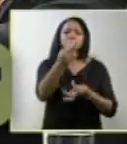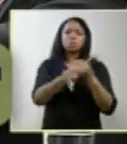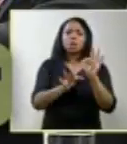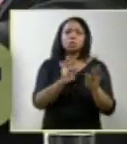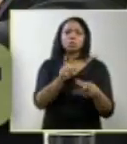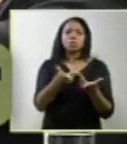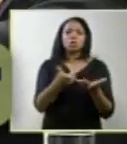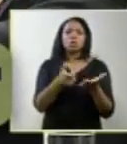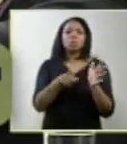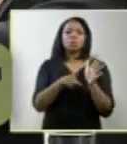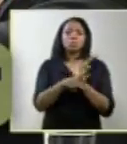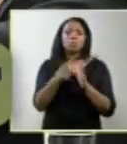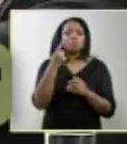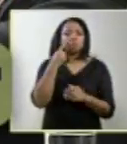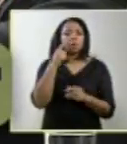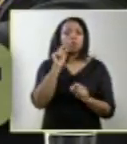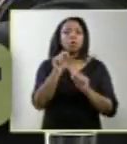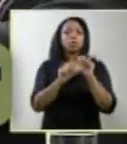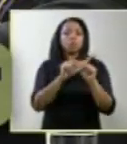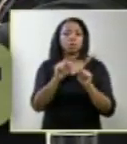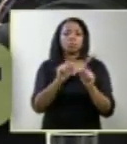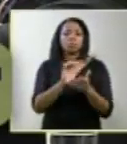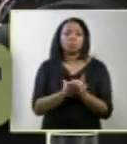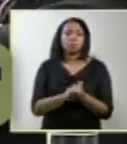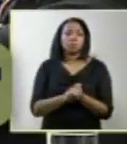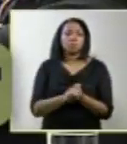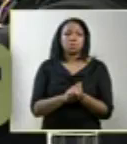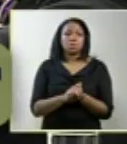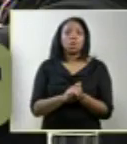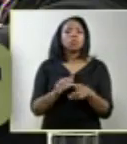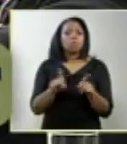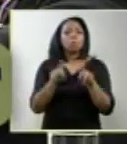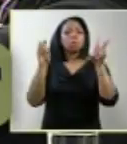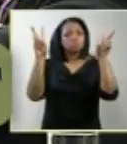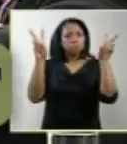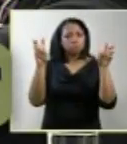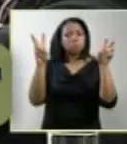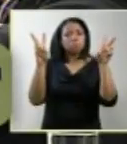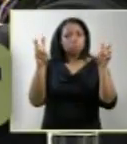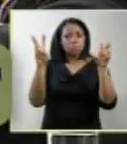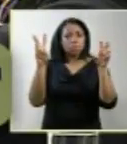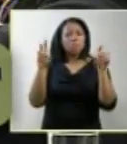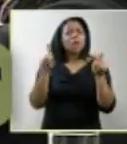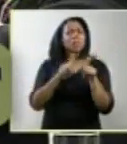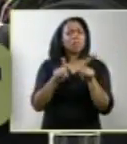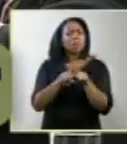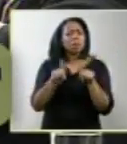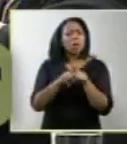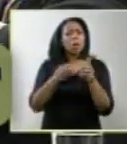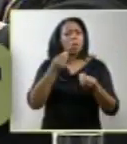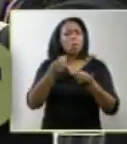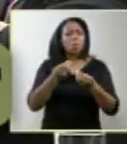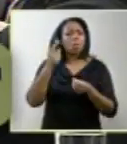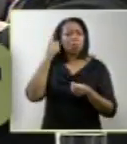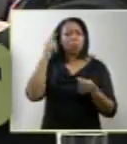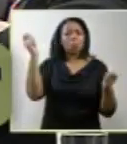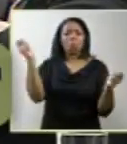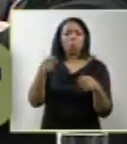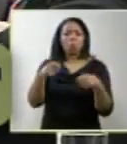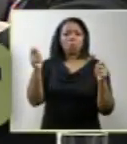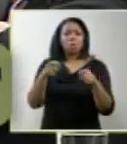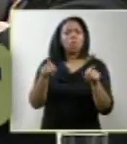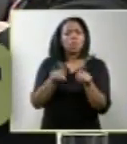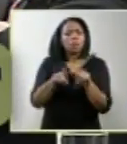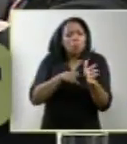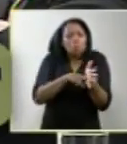com o tema relativo à capacidade de